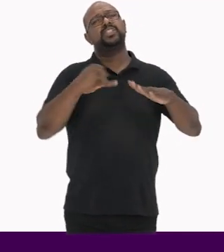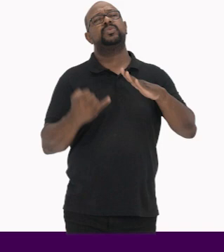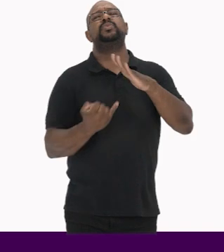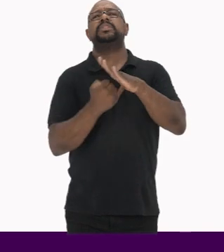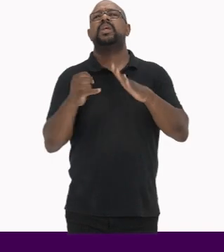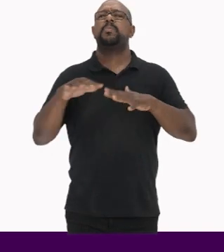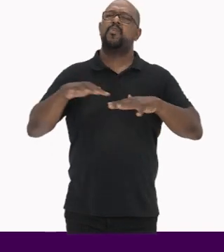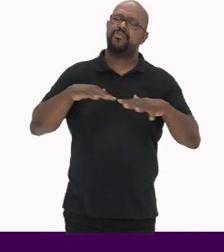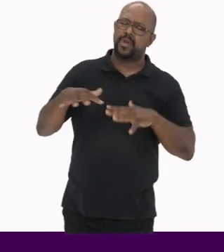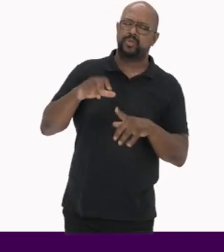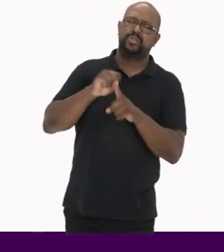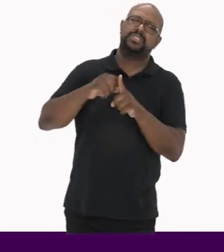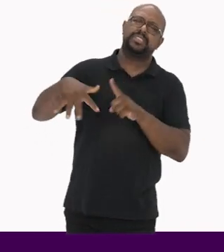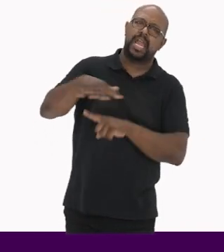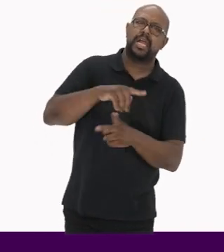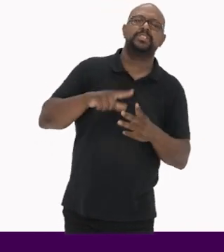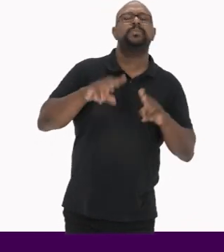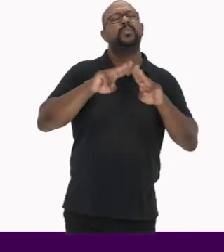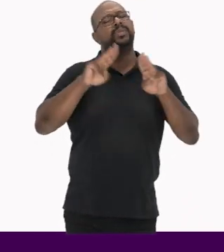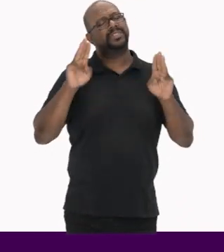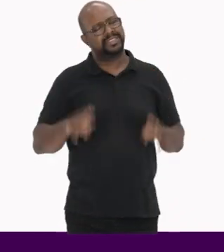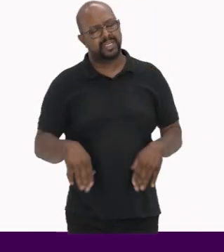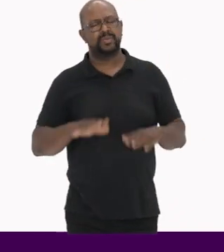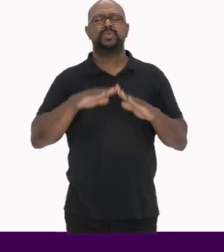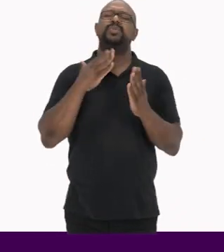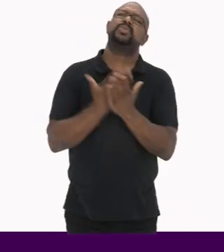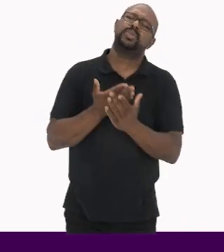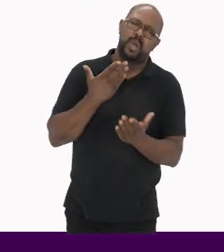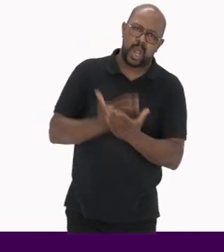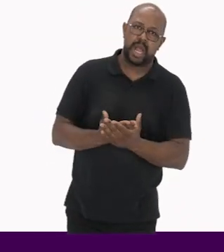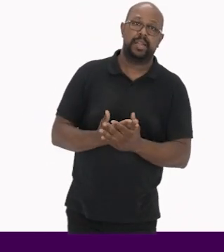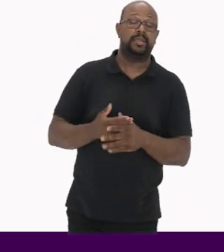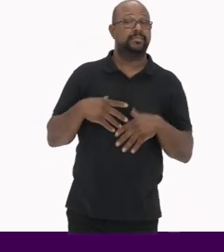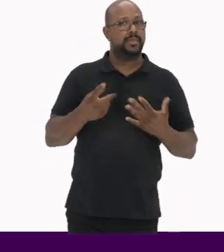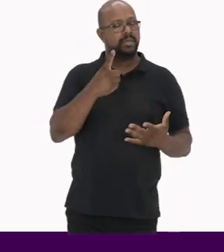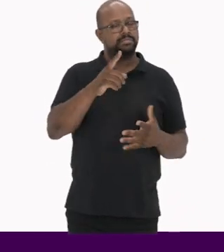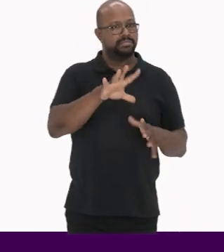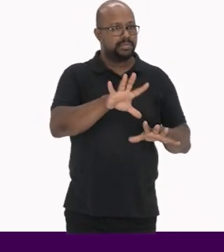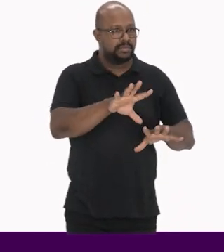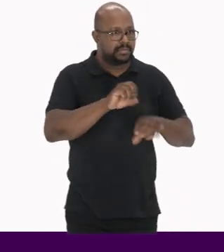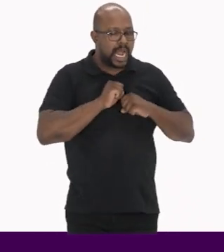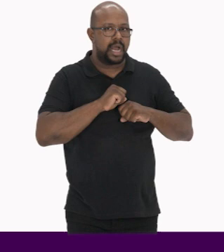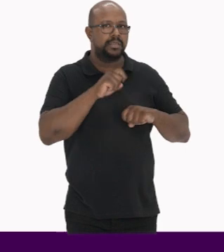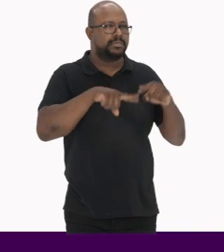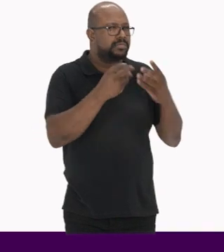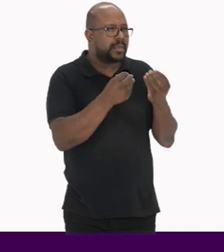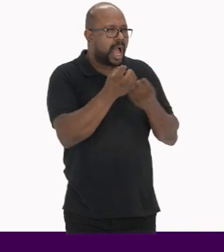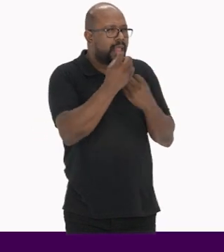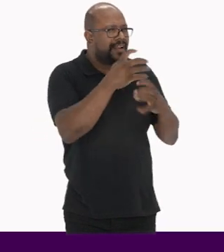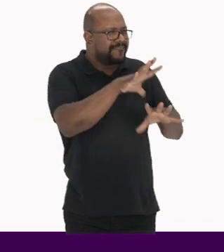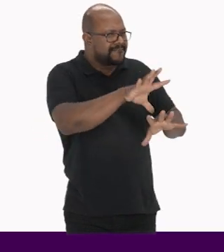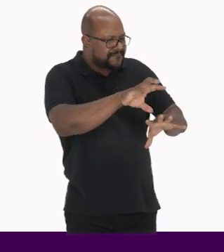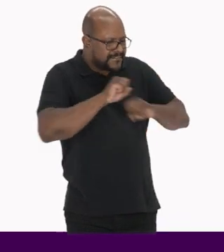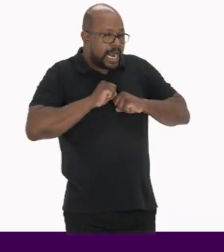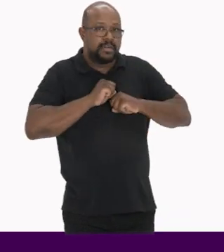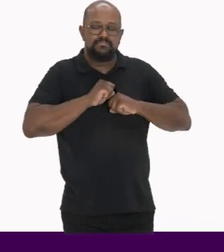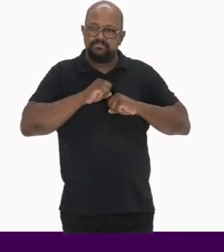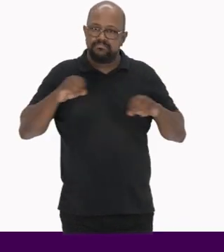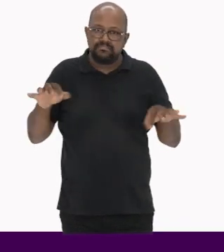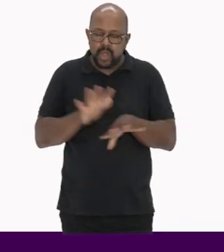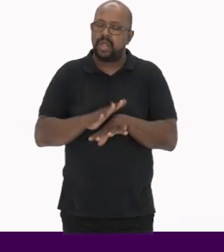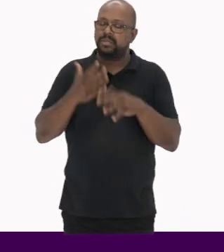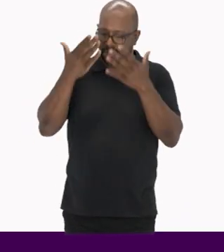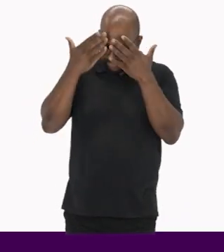várias instituições Movimentos sociais, museus, escolas Então se apropriem dessa ferramenta E